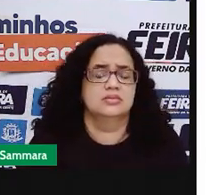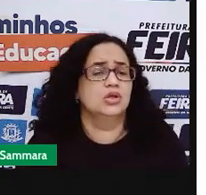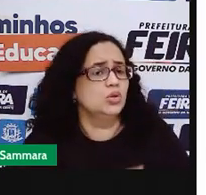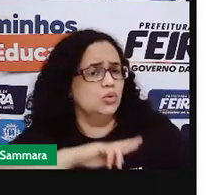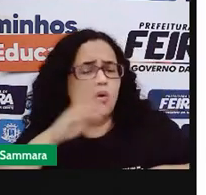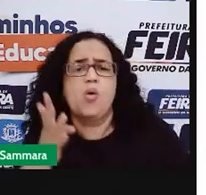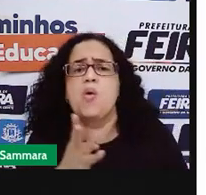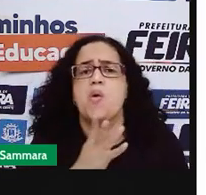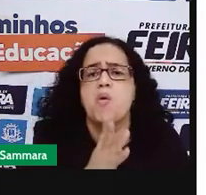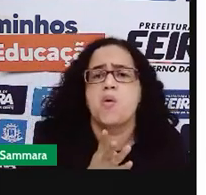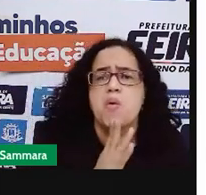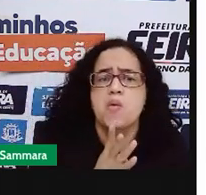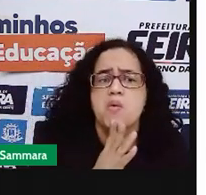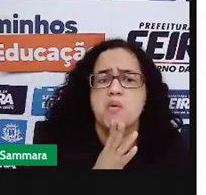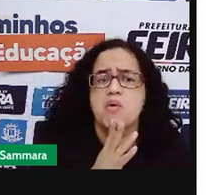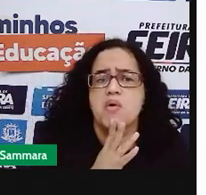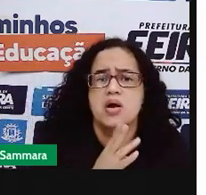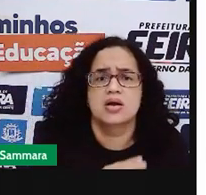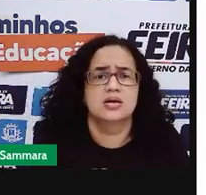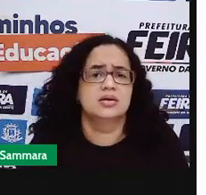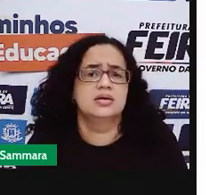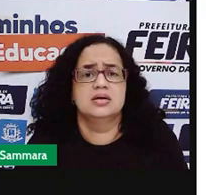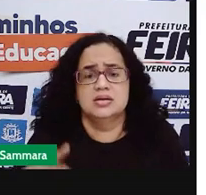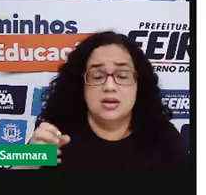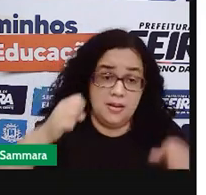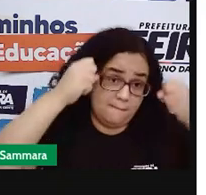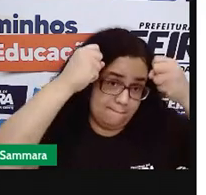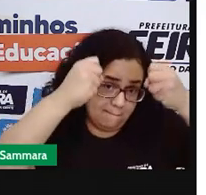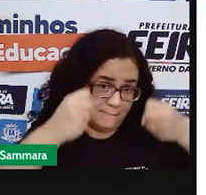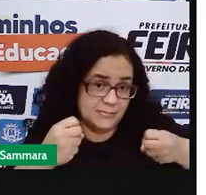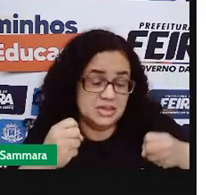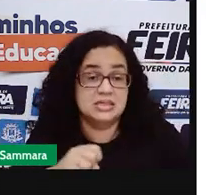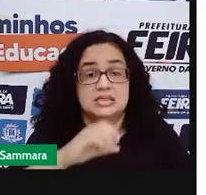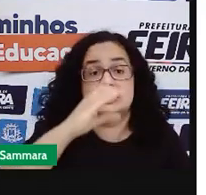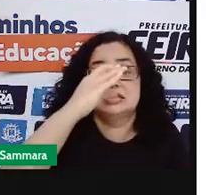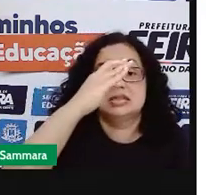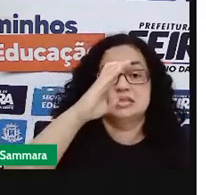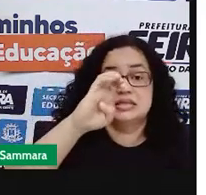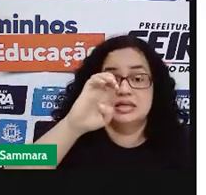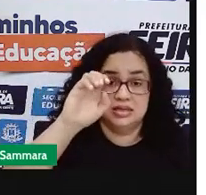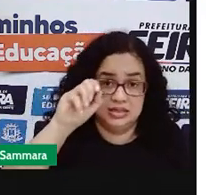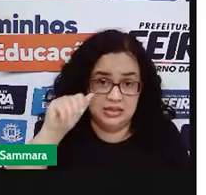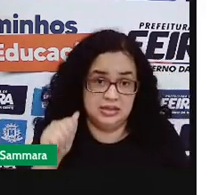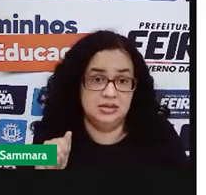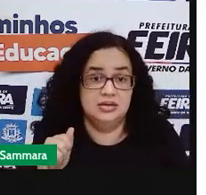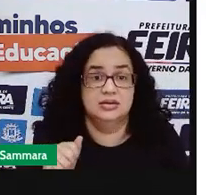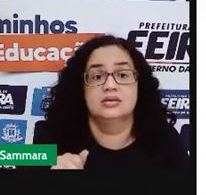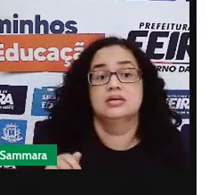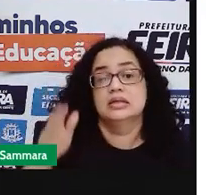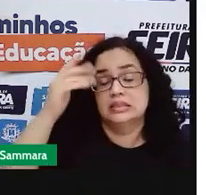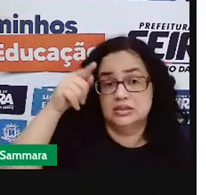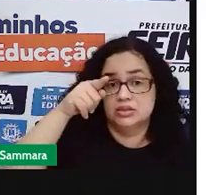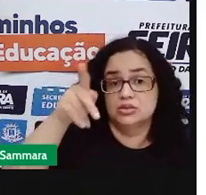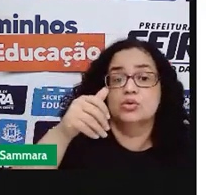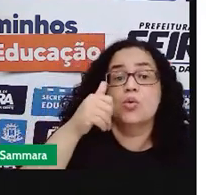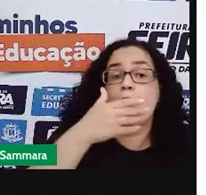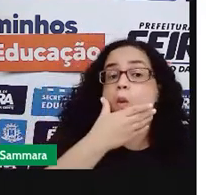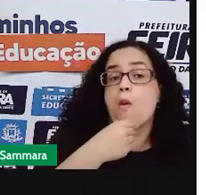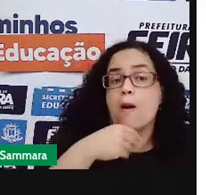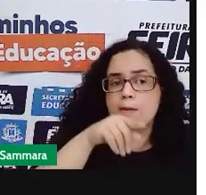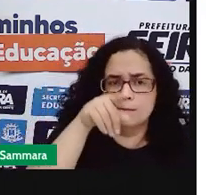Todo mundo conhece. o que é baixo. Abuse do seu poder. C&A. É o garoto propaganda da C&A.